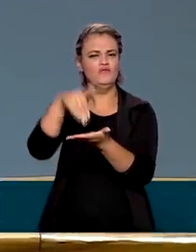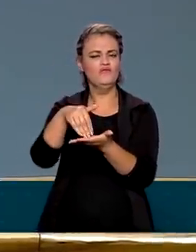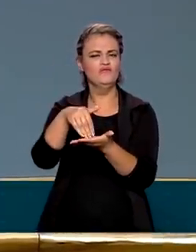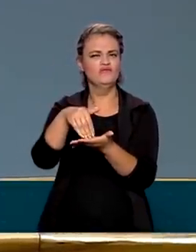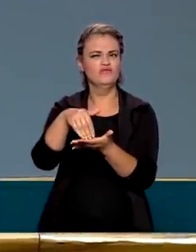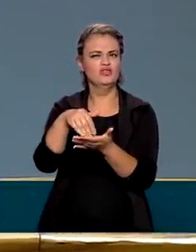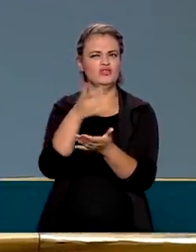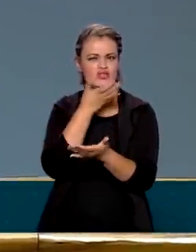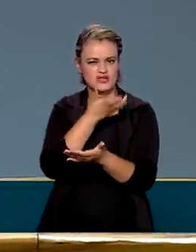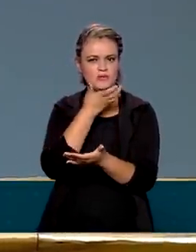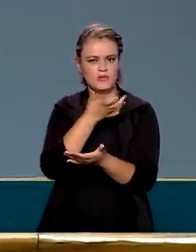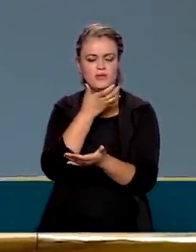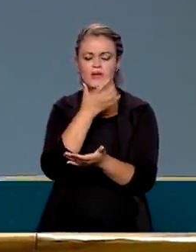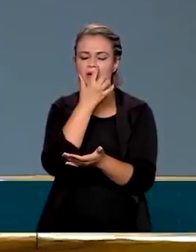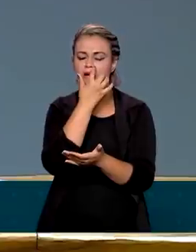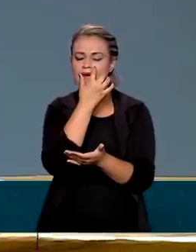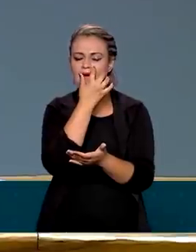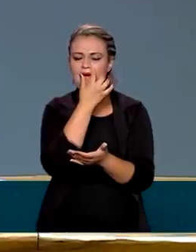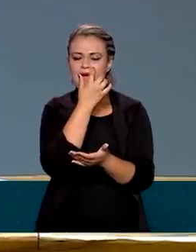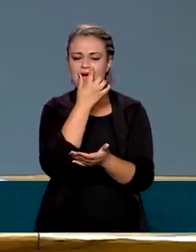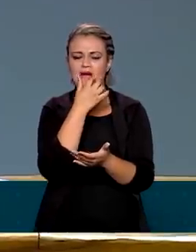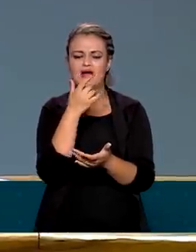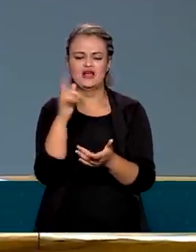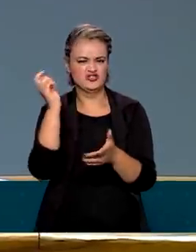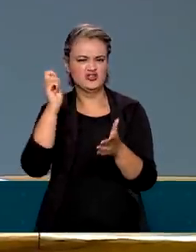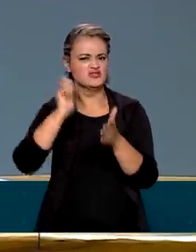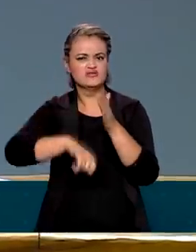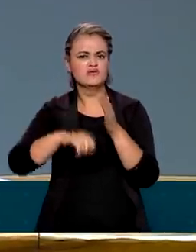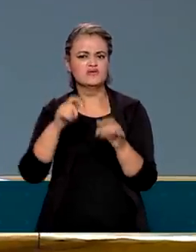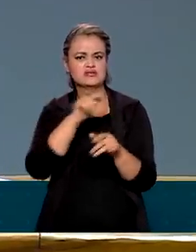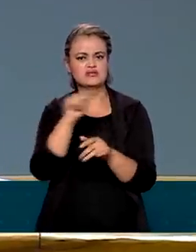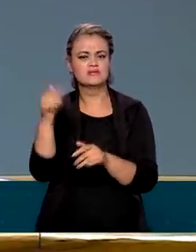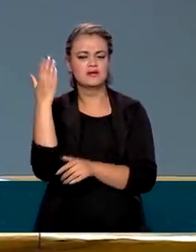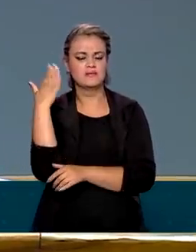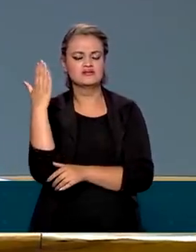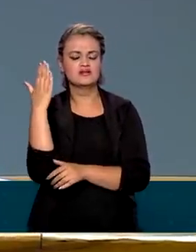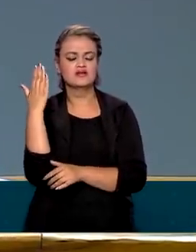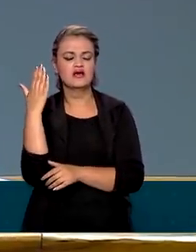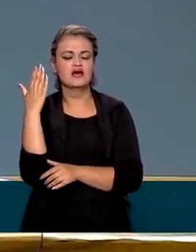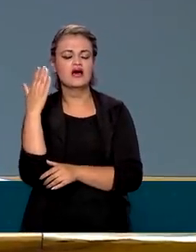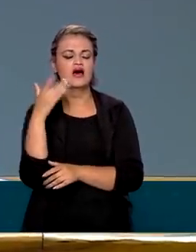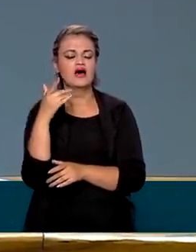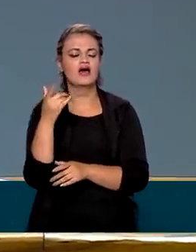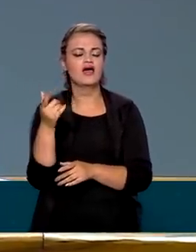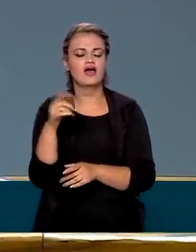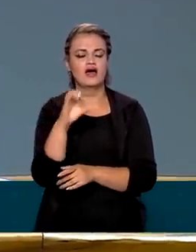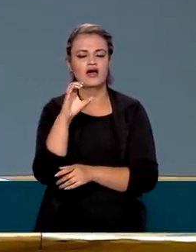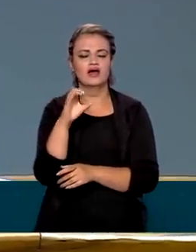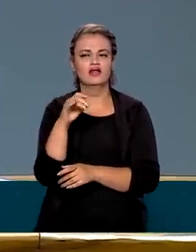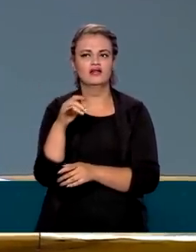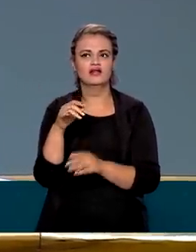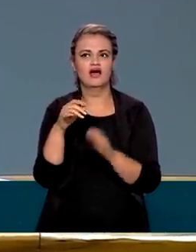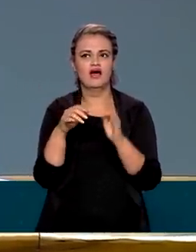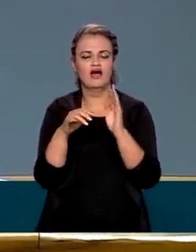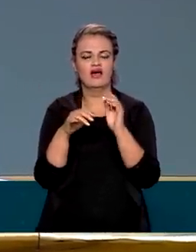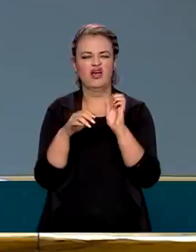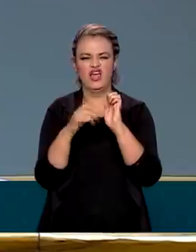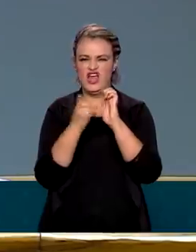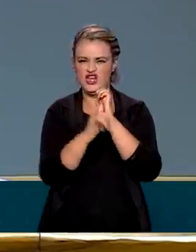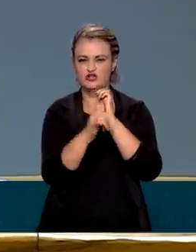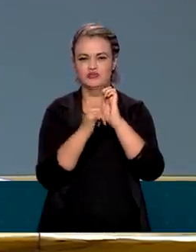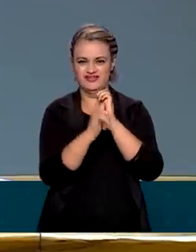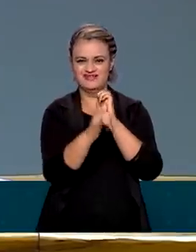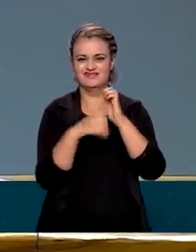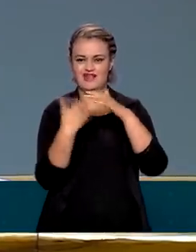já vem ainda mais que ano. Acabamos de assinar a semana passada a capitalização da Eletrobras. Acho que vai ser um